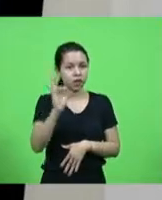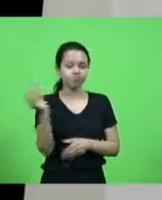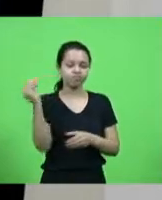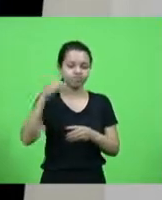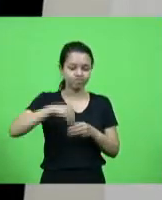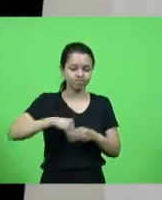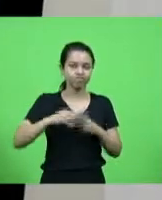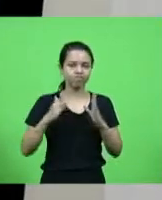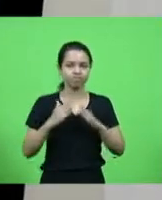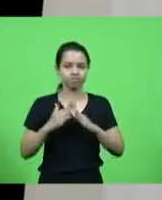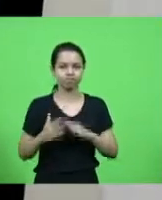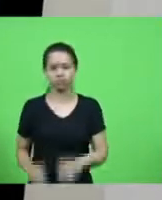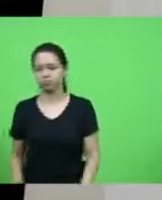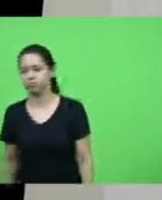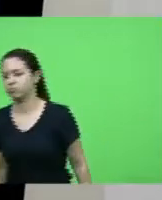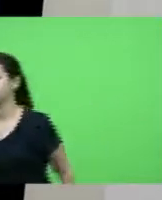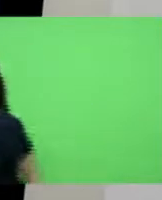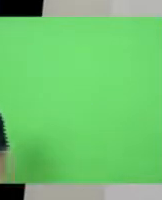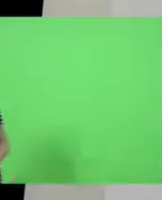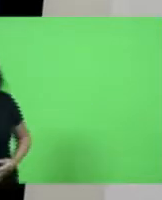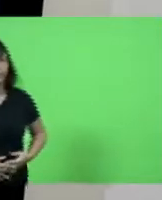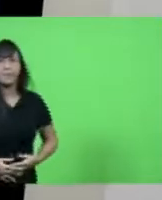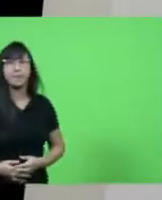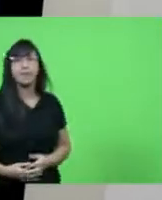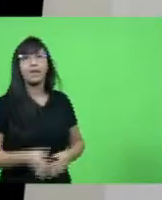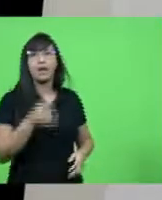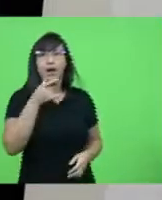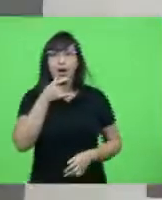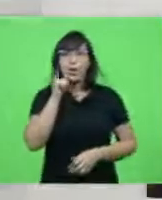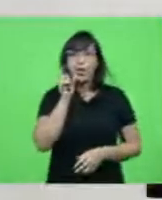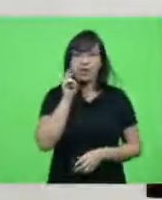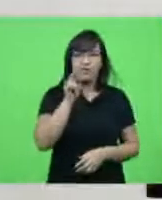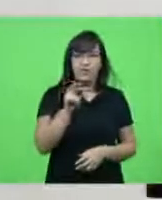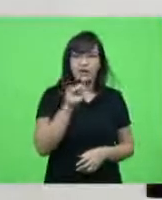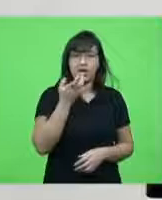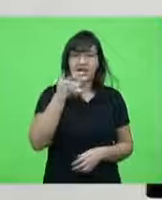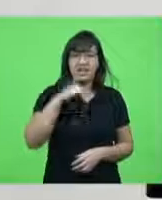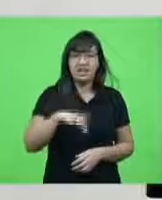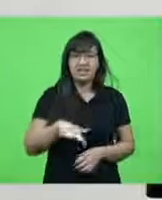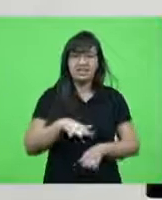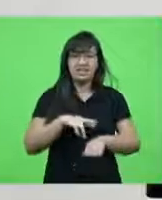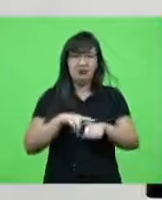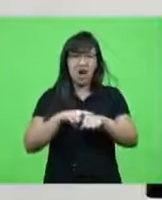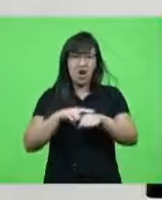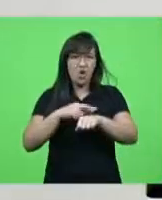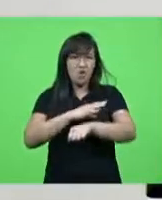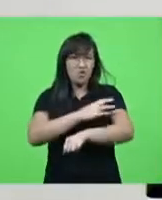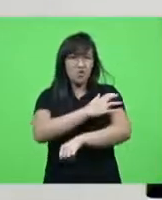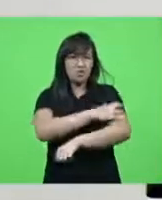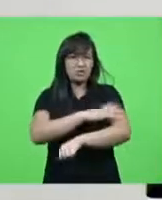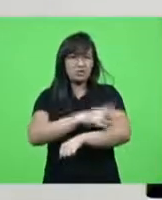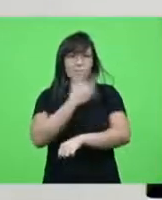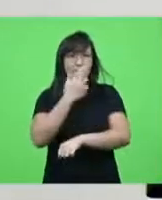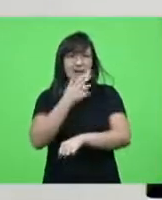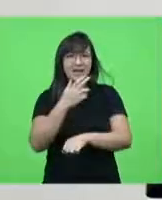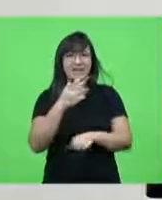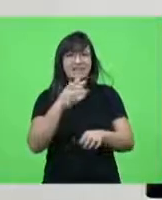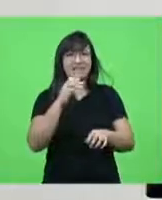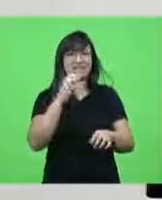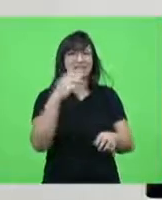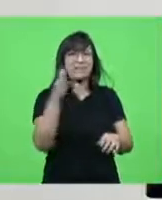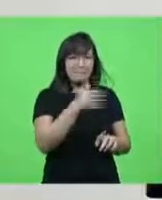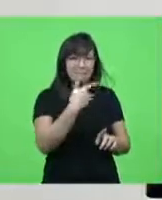casa ontem eu vi ali o caso de uns meninos que chegaram com hematomas com roxo dizendo esse menino ele sofre agressão familiar já teve